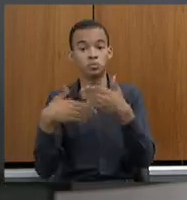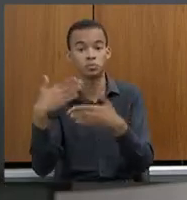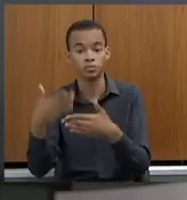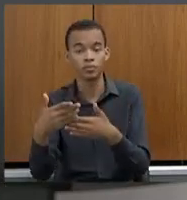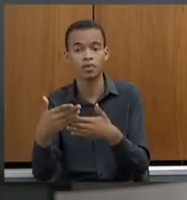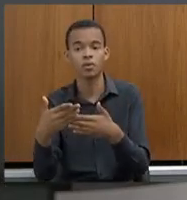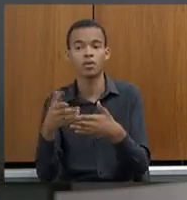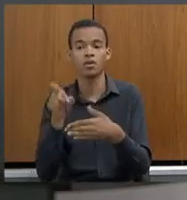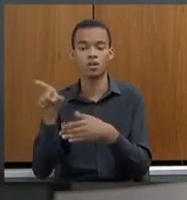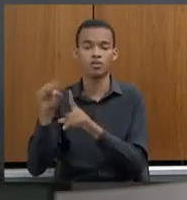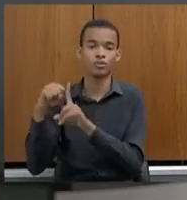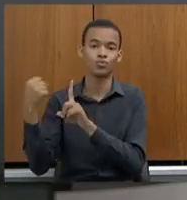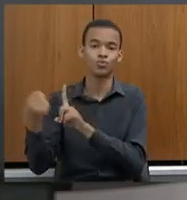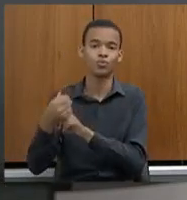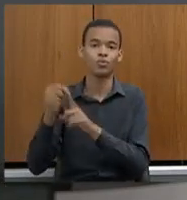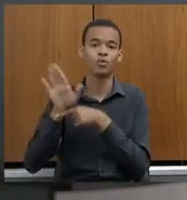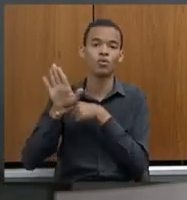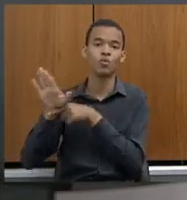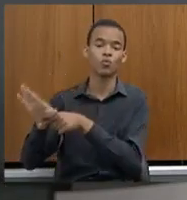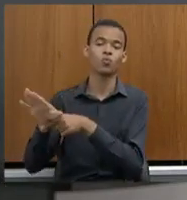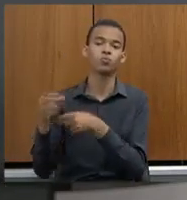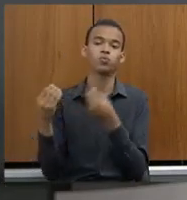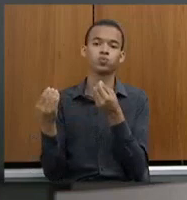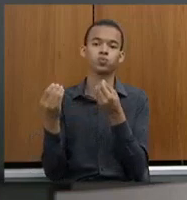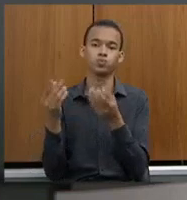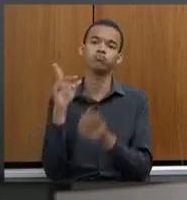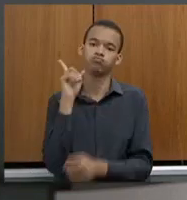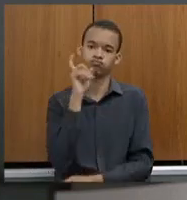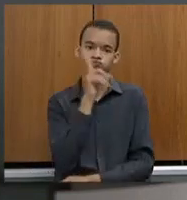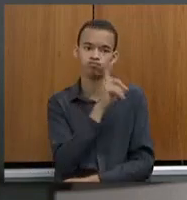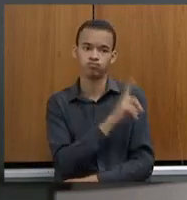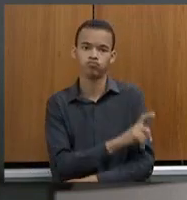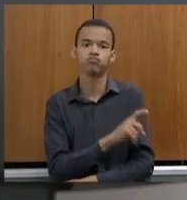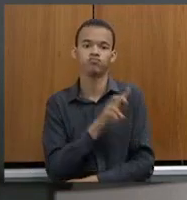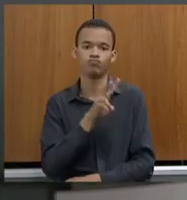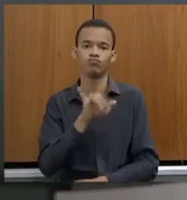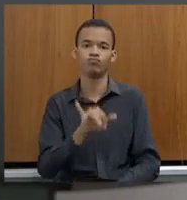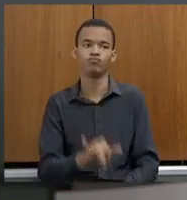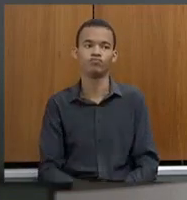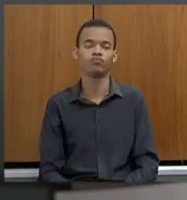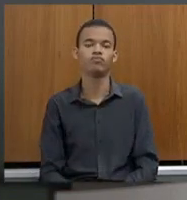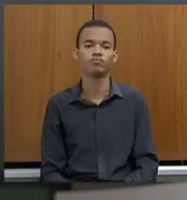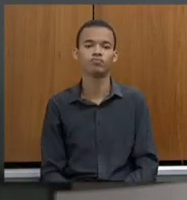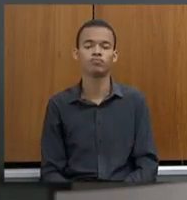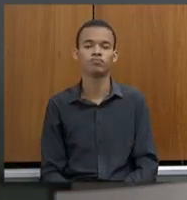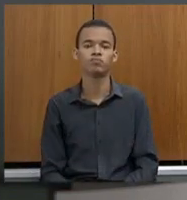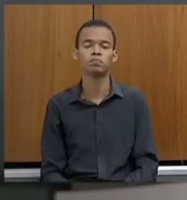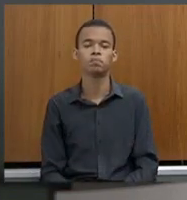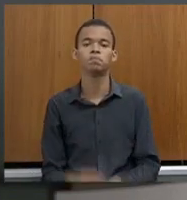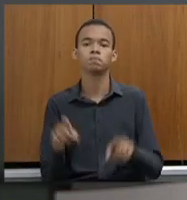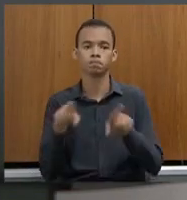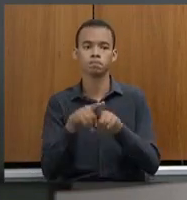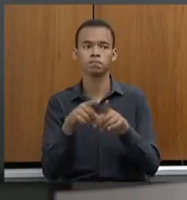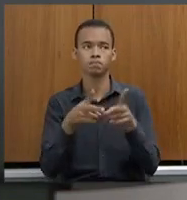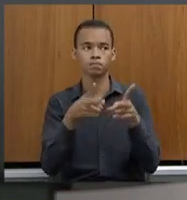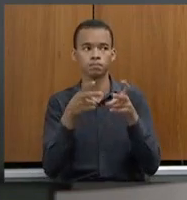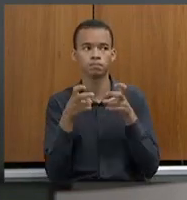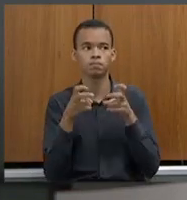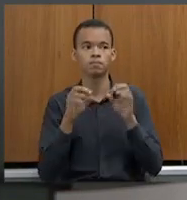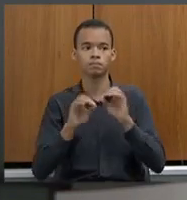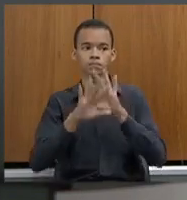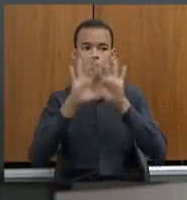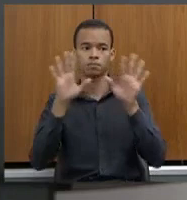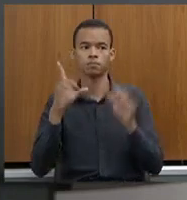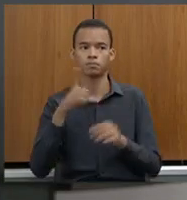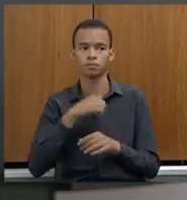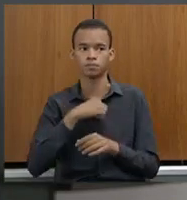de entrega que ele tem para a população. E nós percebemos claramente, doutor Joaquim, que sob a chefia do senhor